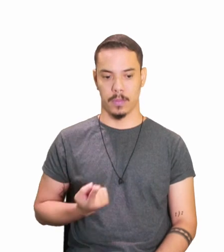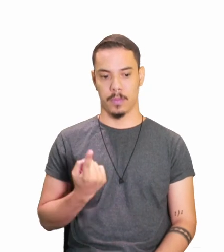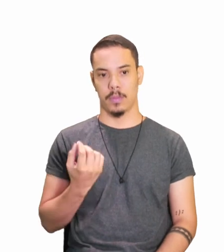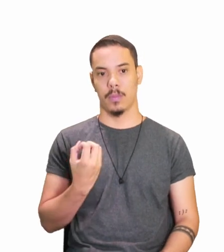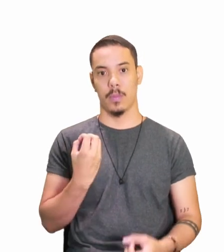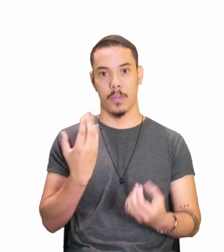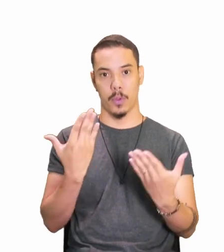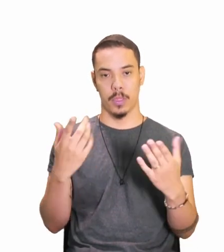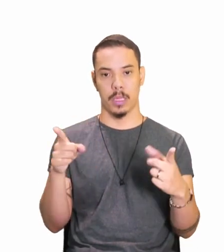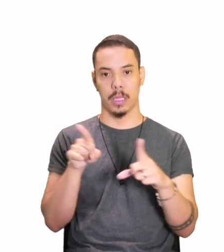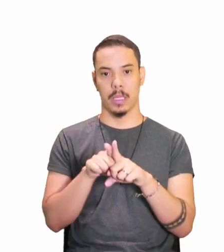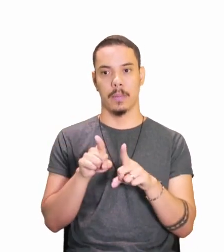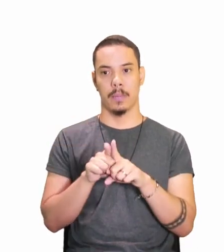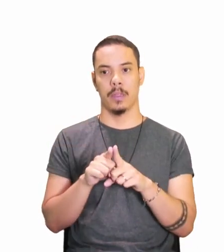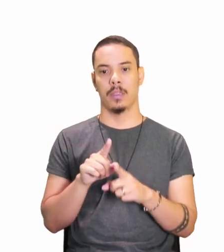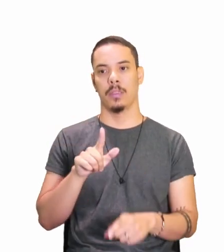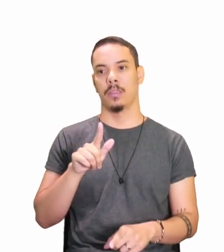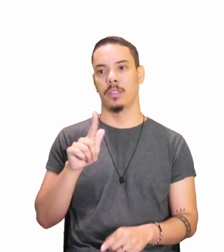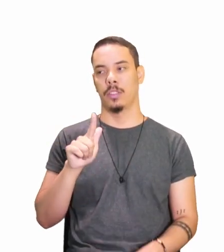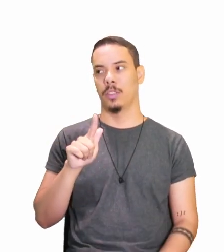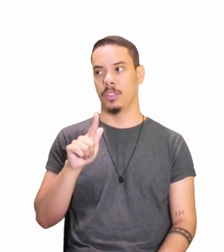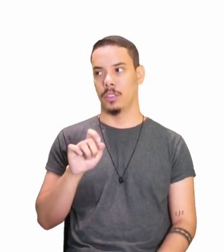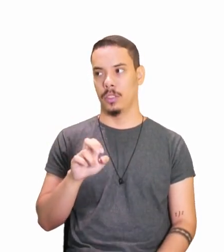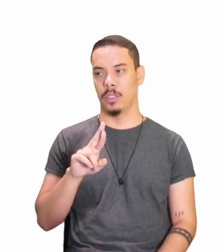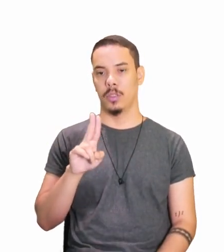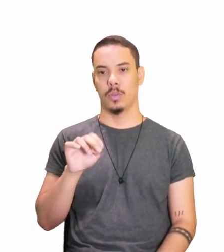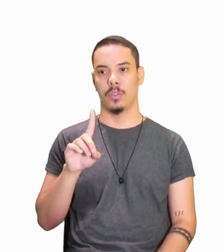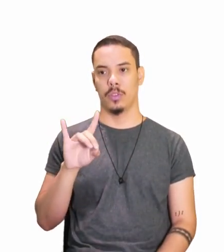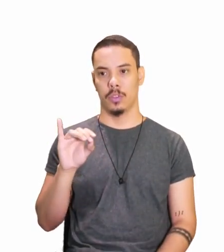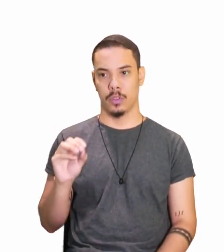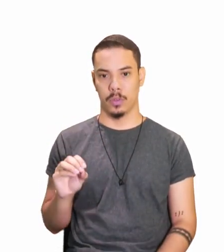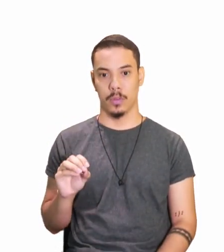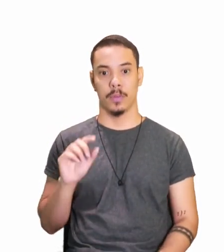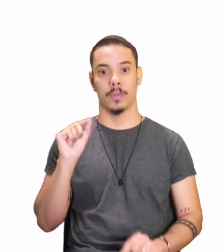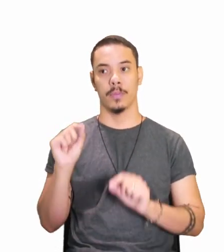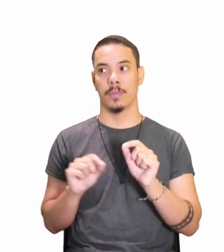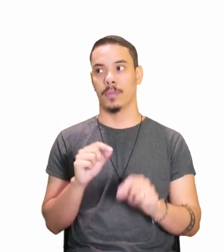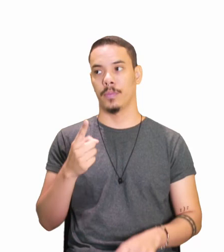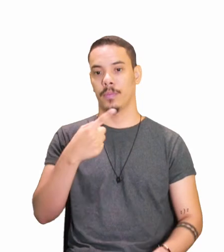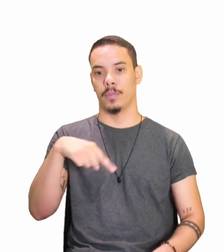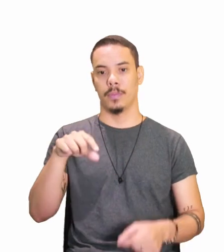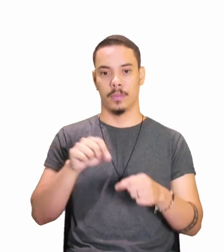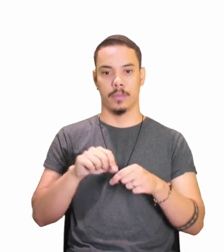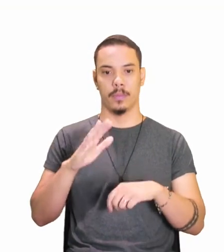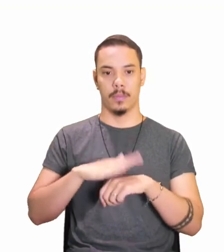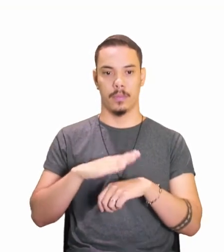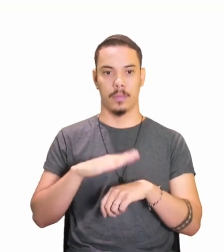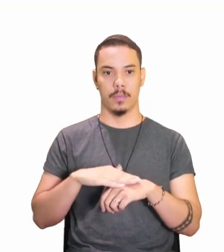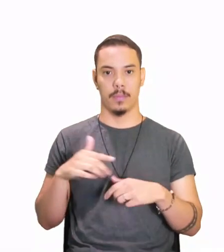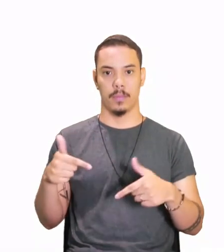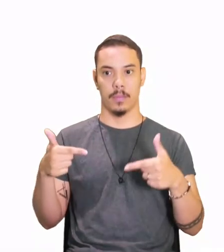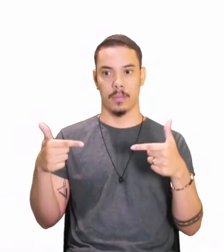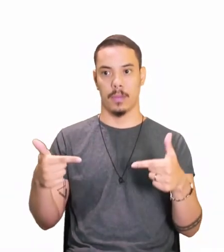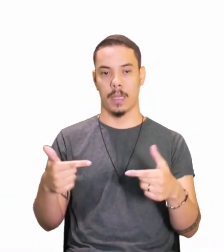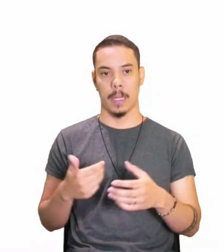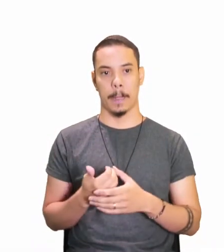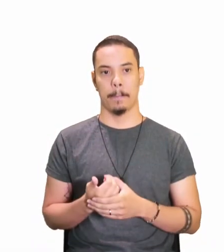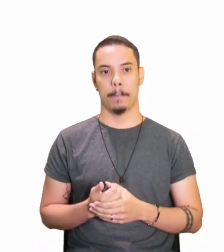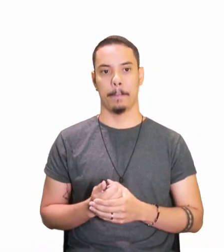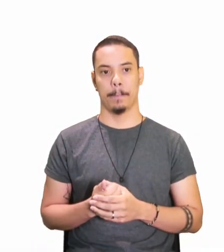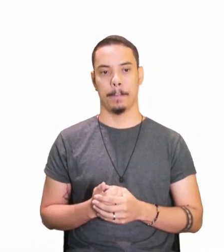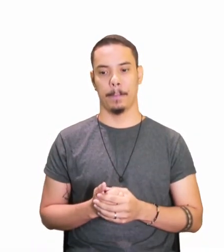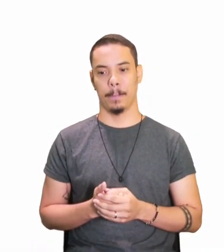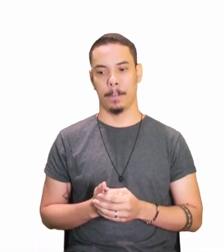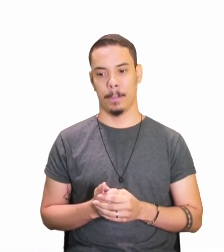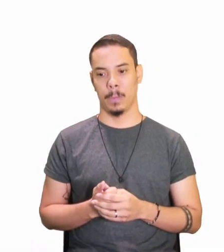produzir, e trabalhando no gerúndio, tá bom? Então, vamos lá, o que você vai produzir, Amadinho? Olha só,